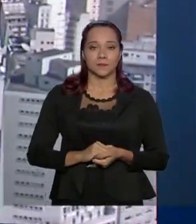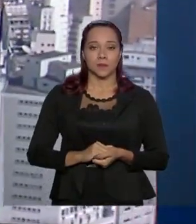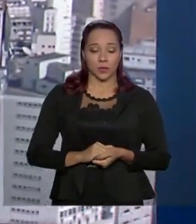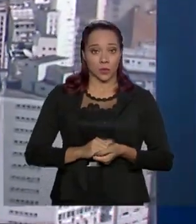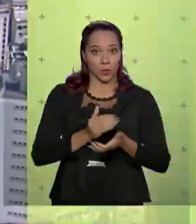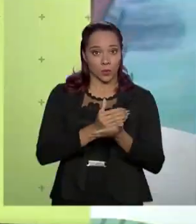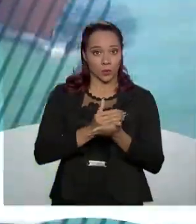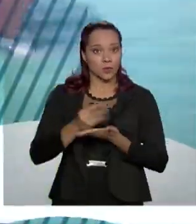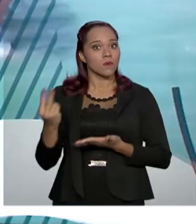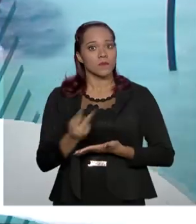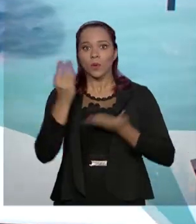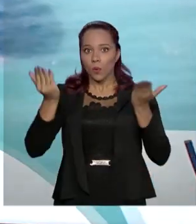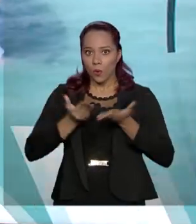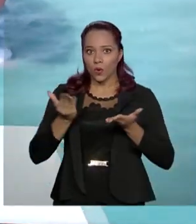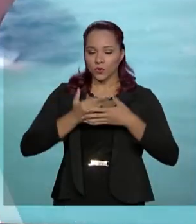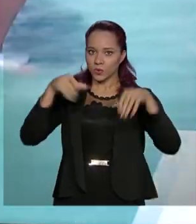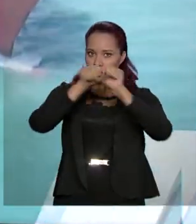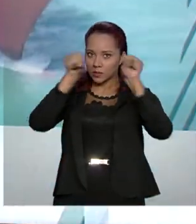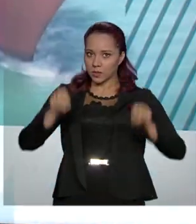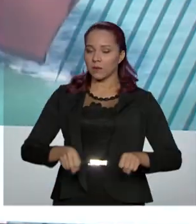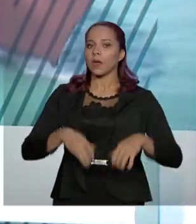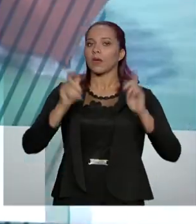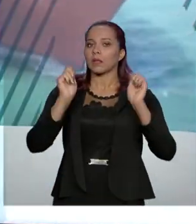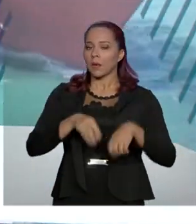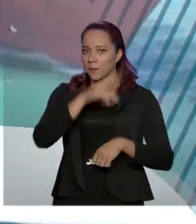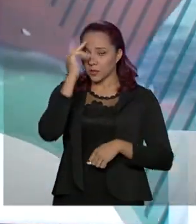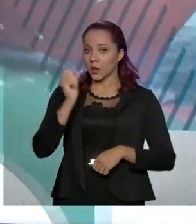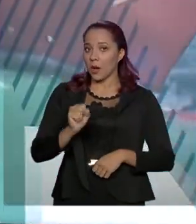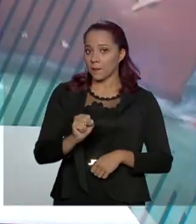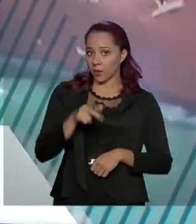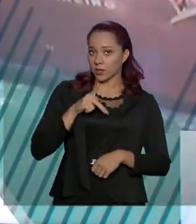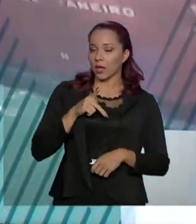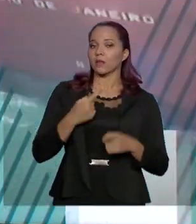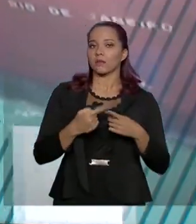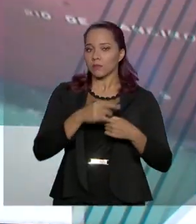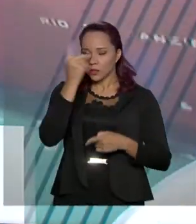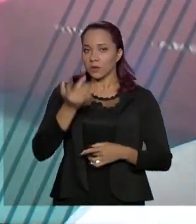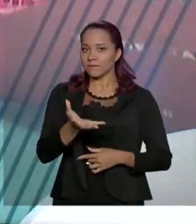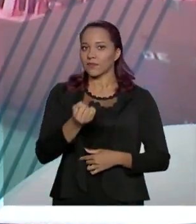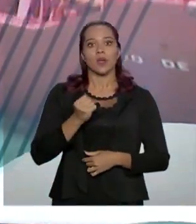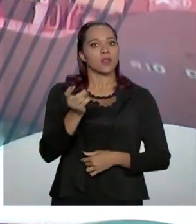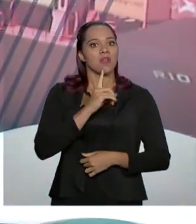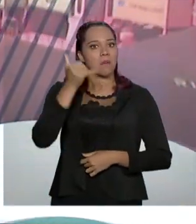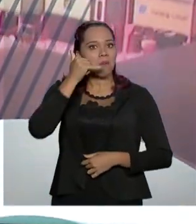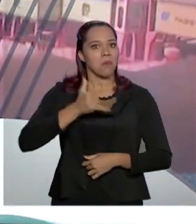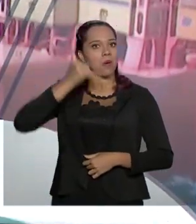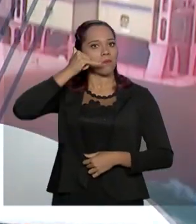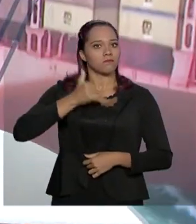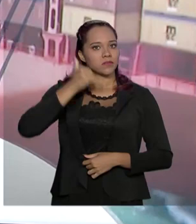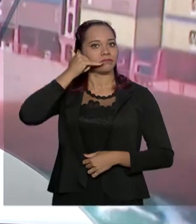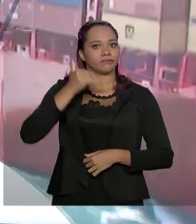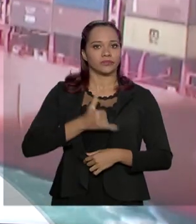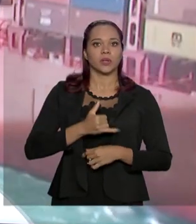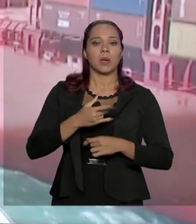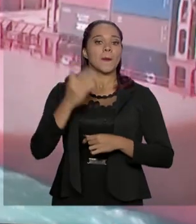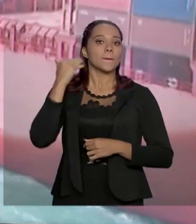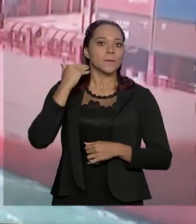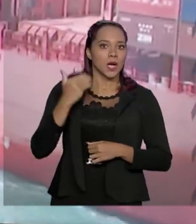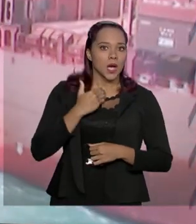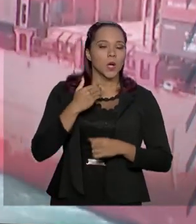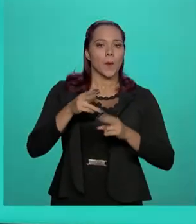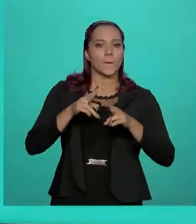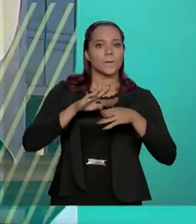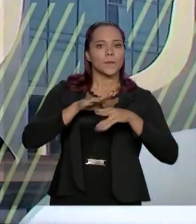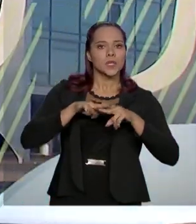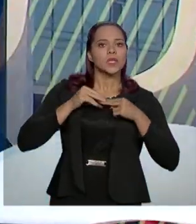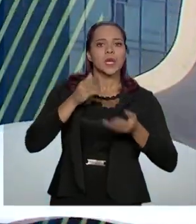Começou a valer hoje um sistema que vai permitir a aposentados e pensionistas não receberem mais ligações indesejadas com ofertas